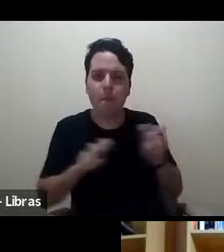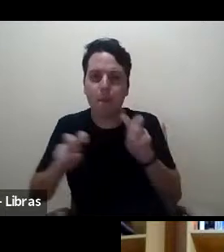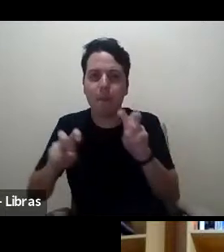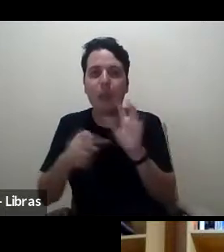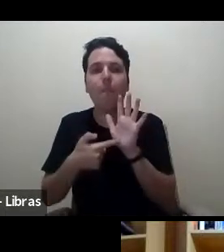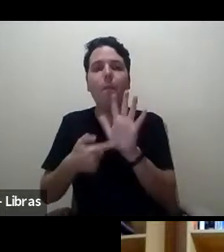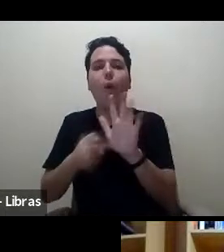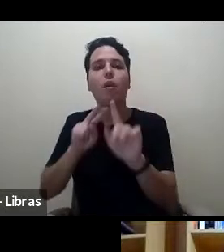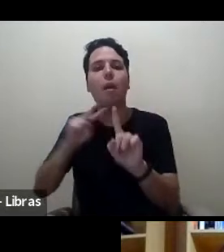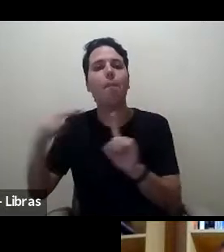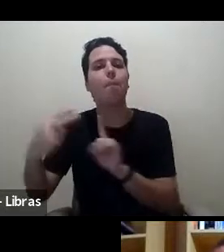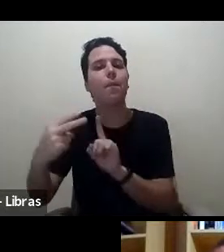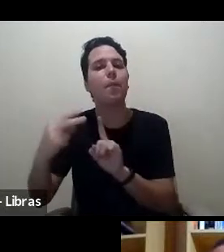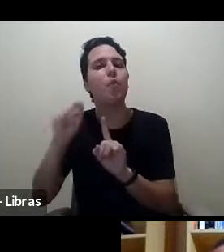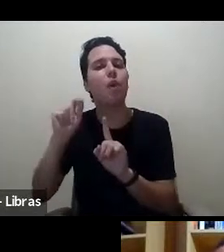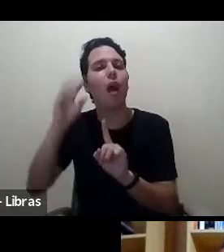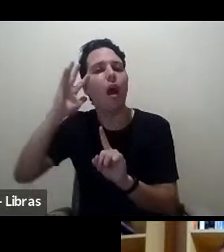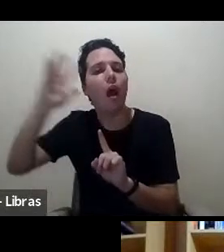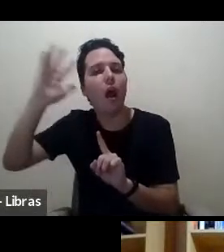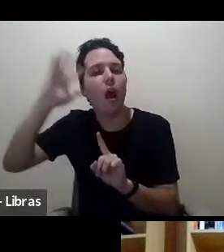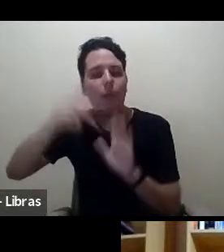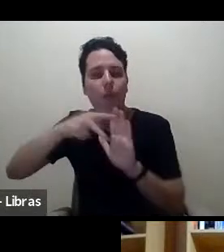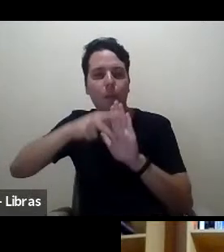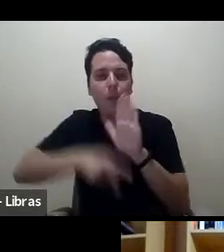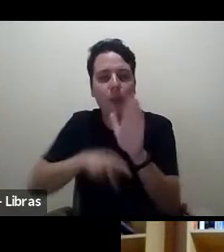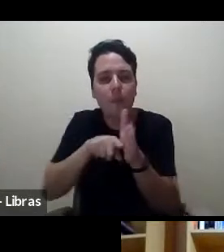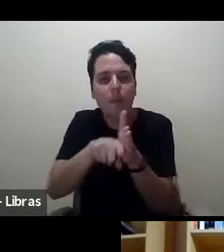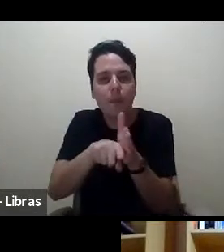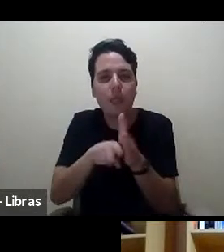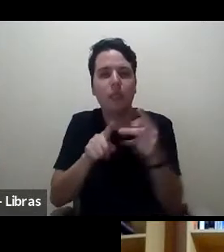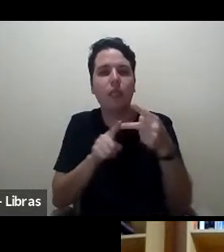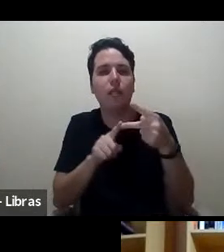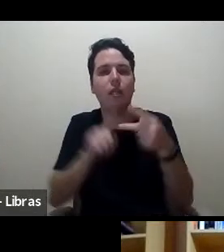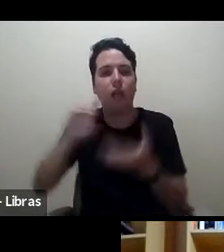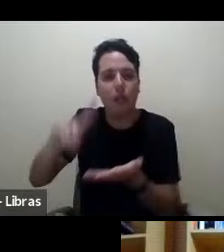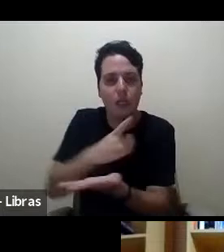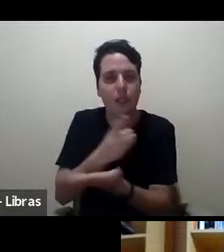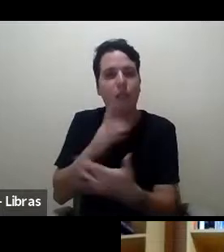qual, por exemplo, um projeto de pesquisa, uma dissertação se filia.